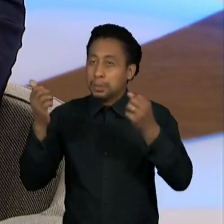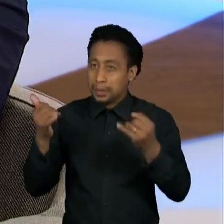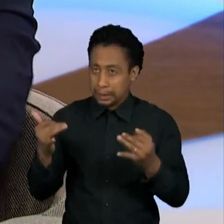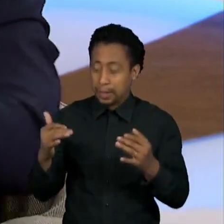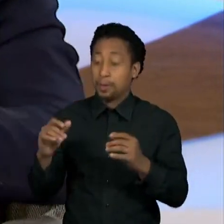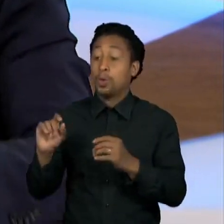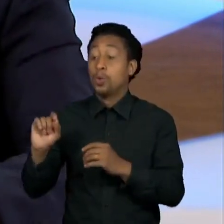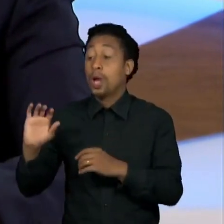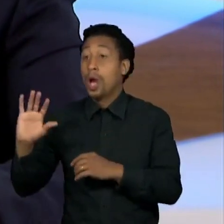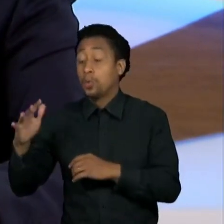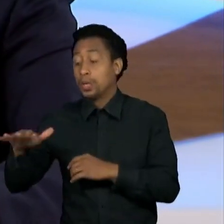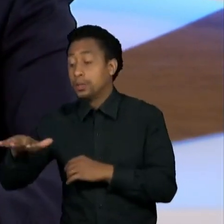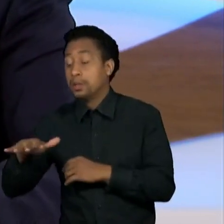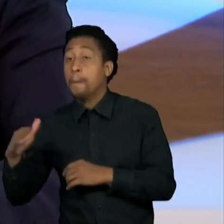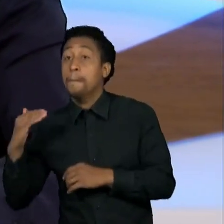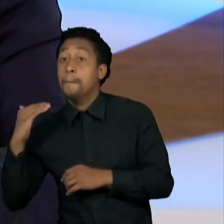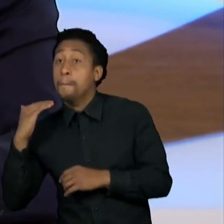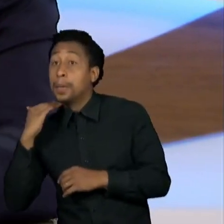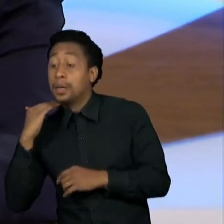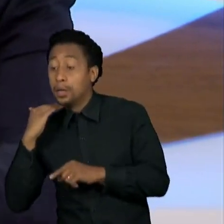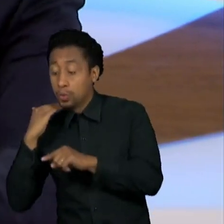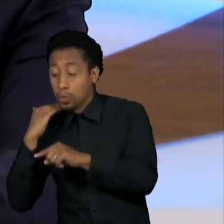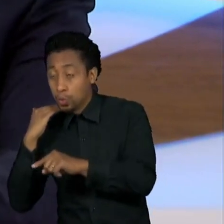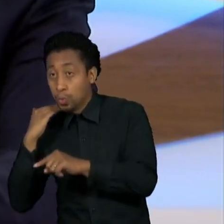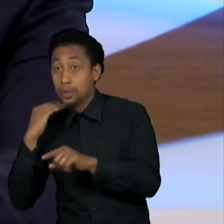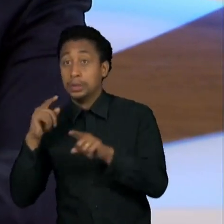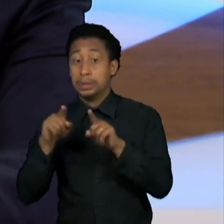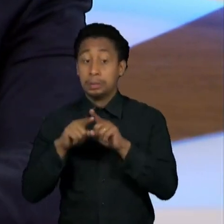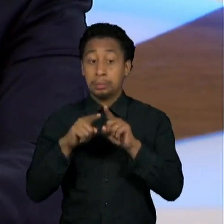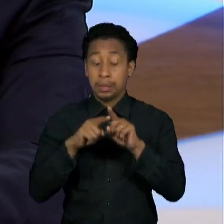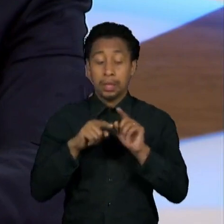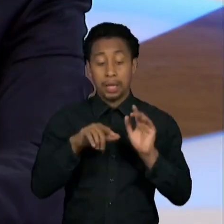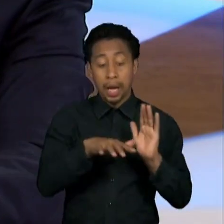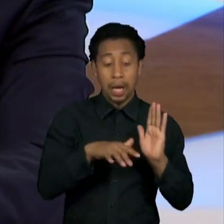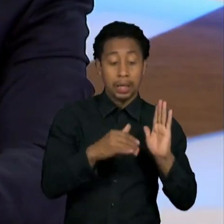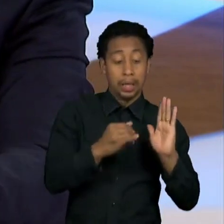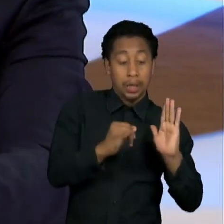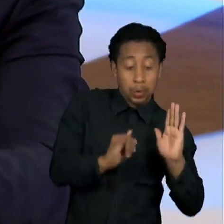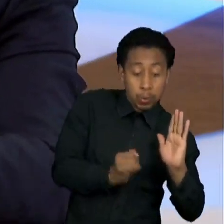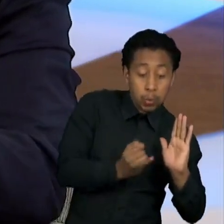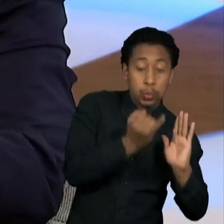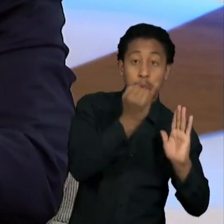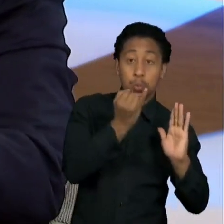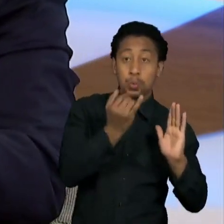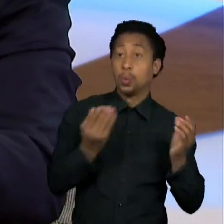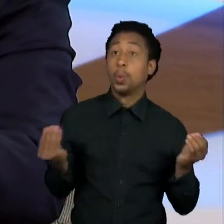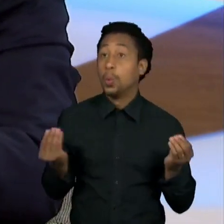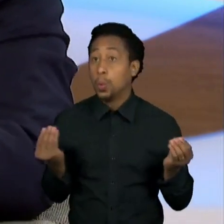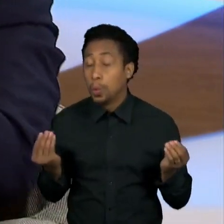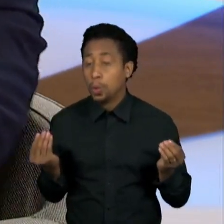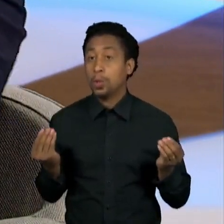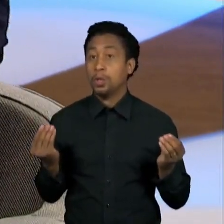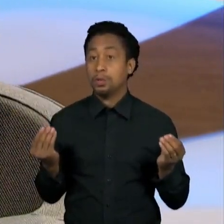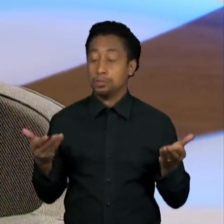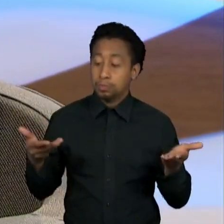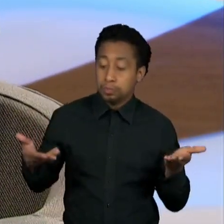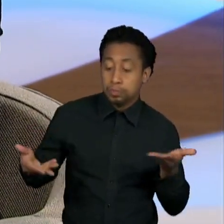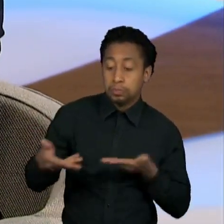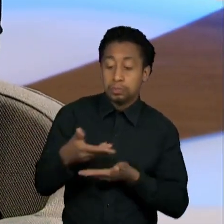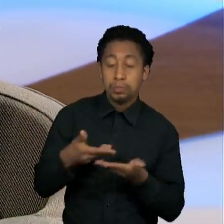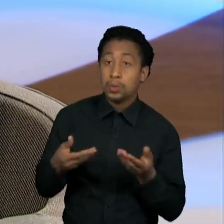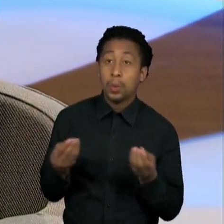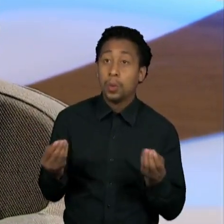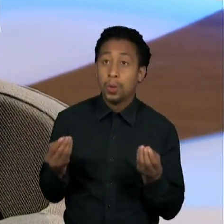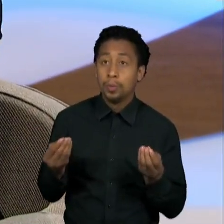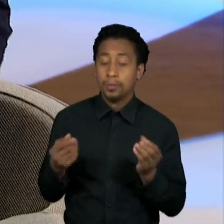monetária e o que você faz na política fiscal, entendendo que a política fiscal não pode ser muito expansionista e você fazer uma